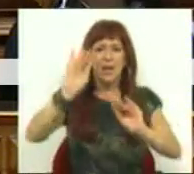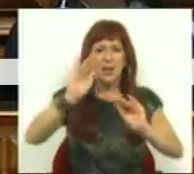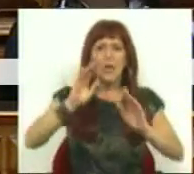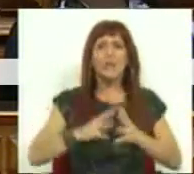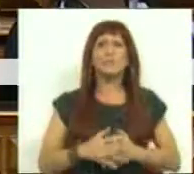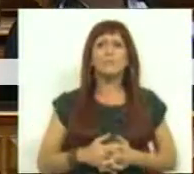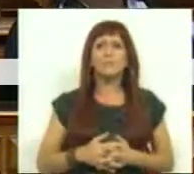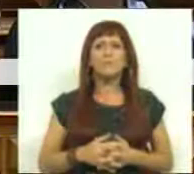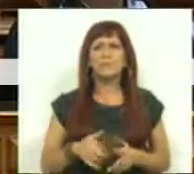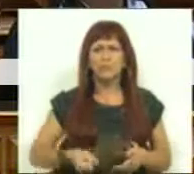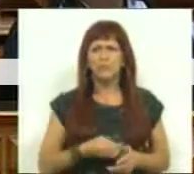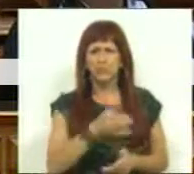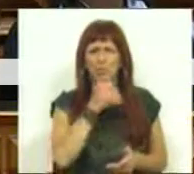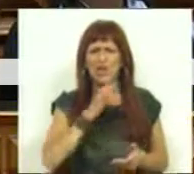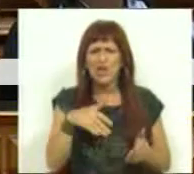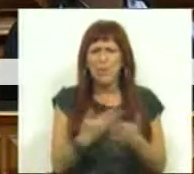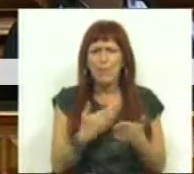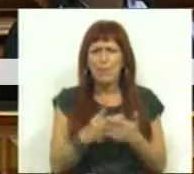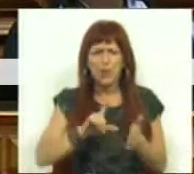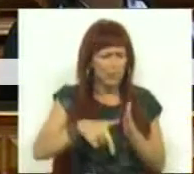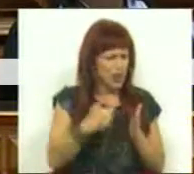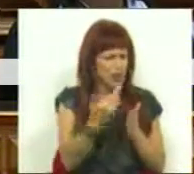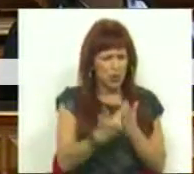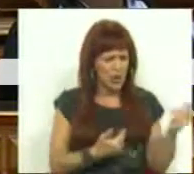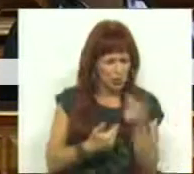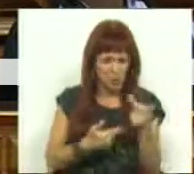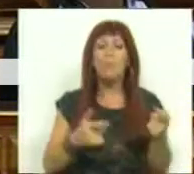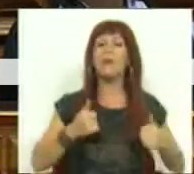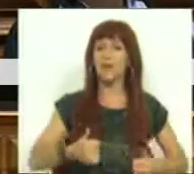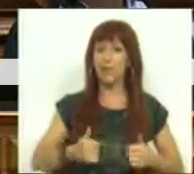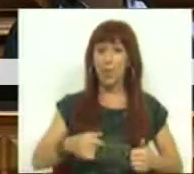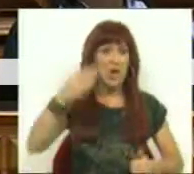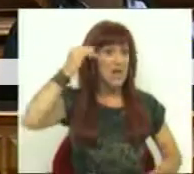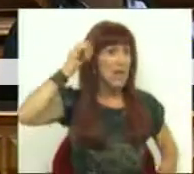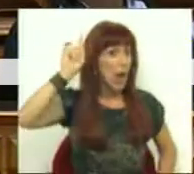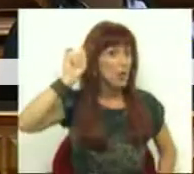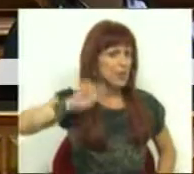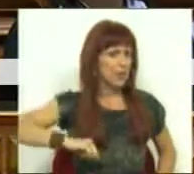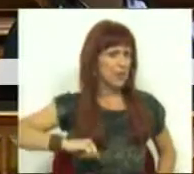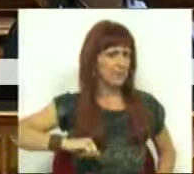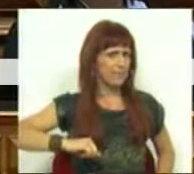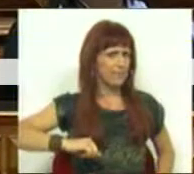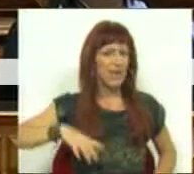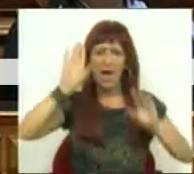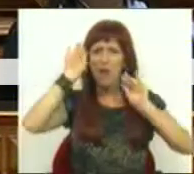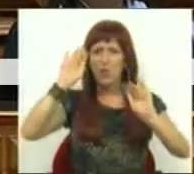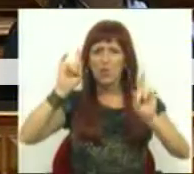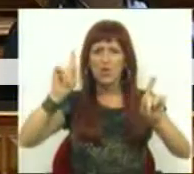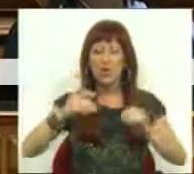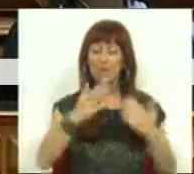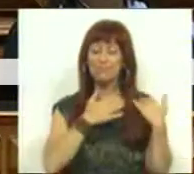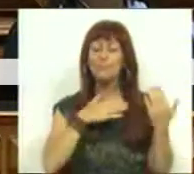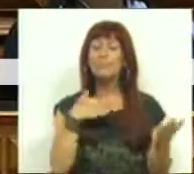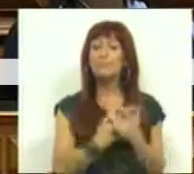há um conjunto de medidas propostas nos dois projetos de resolução, mas é bom não ignorar que a educação é a